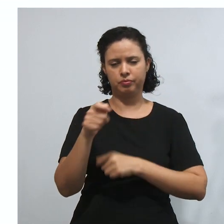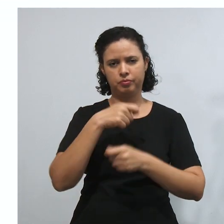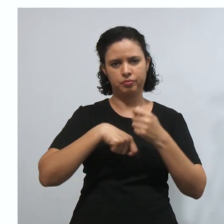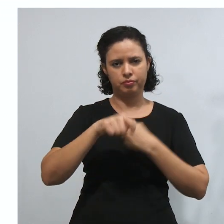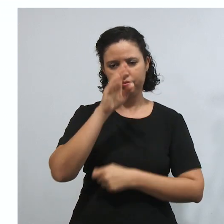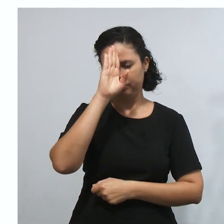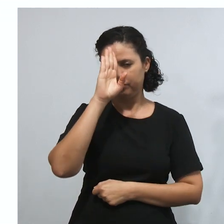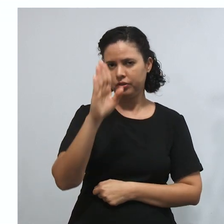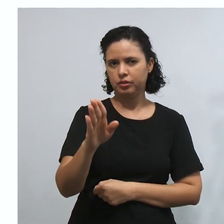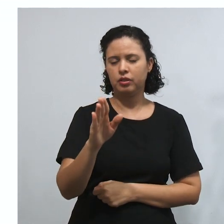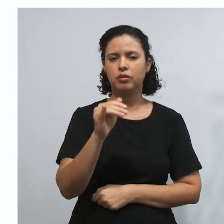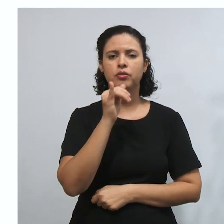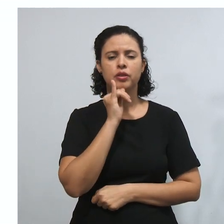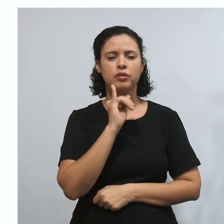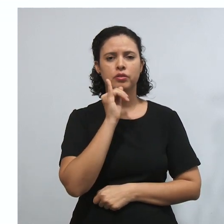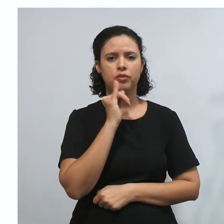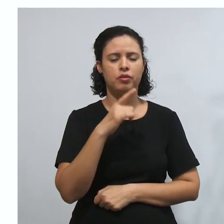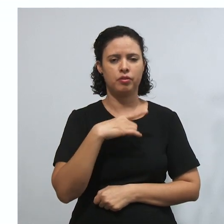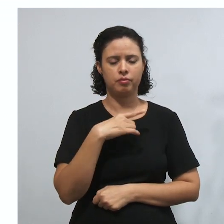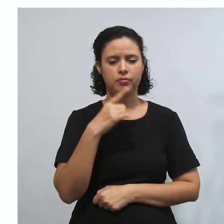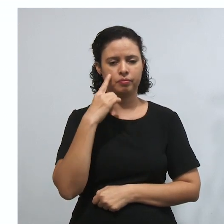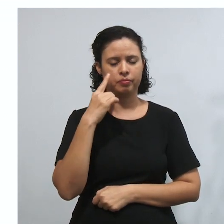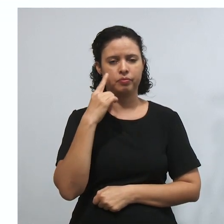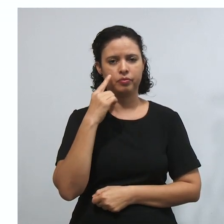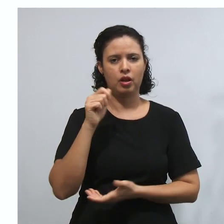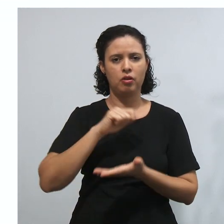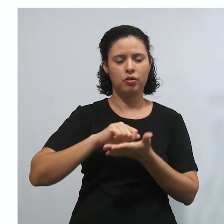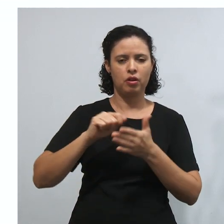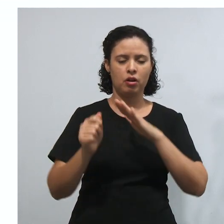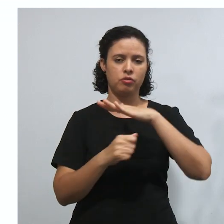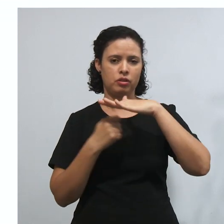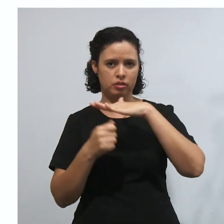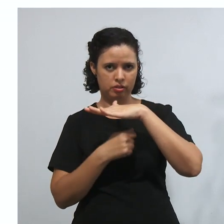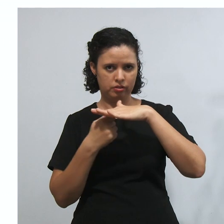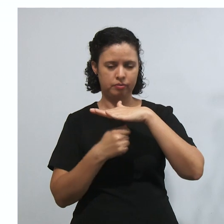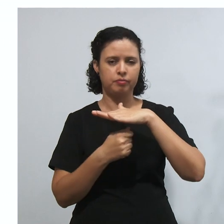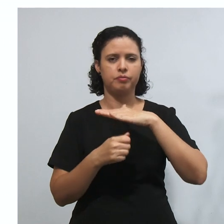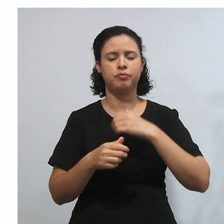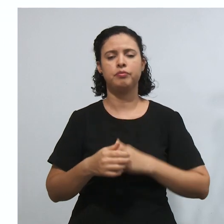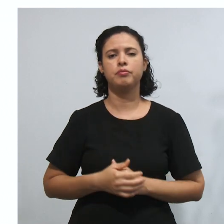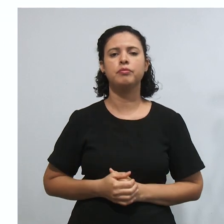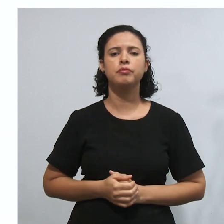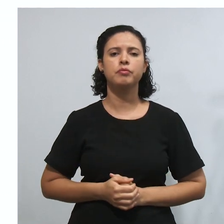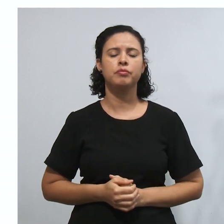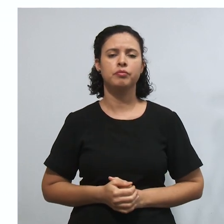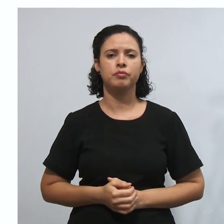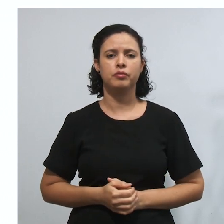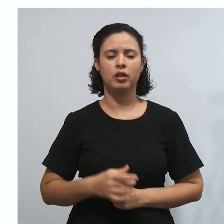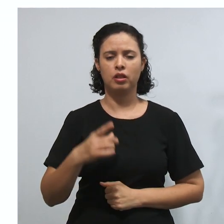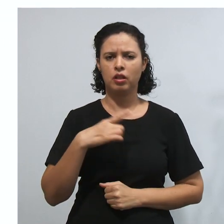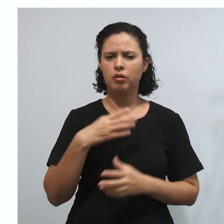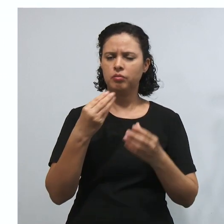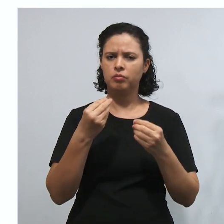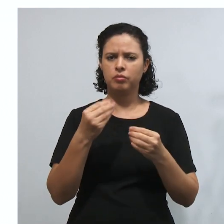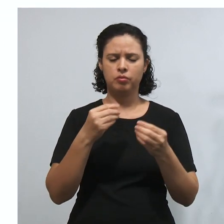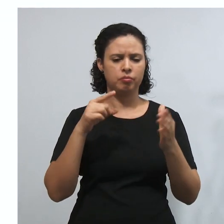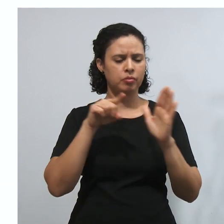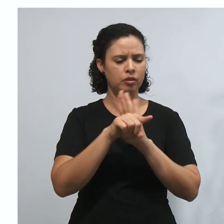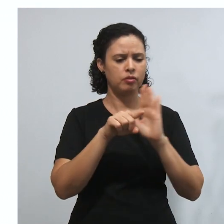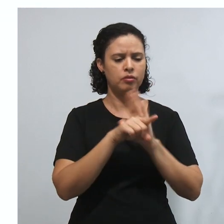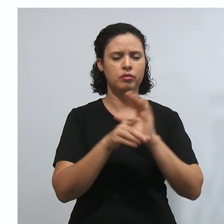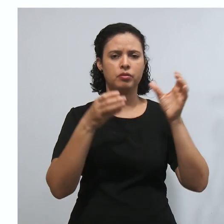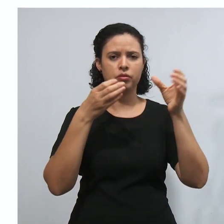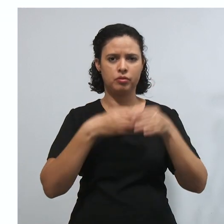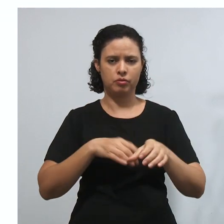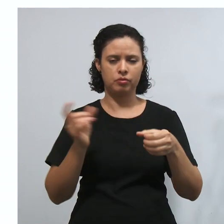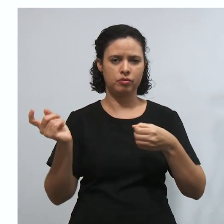direta, como um exemplo, eu trago aqui as autarquias. Então, fiquem atentos, muita questão de concurso falando sobre a questão da